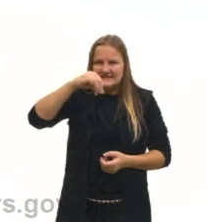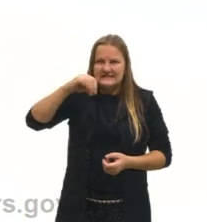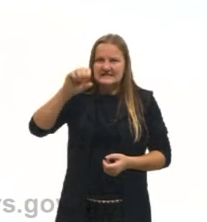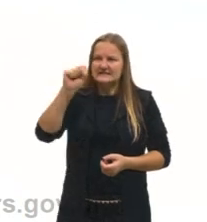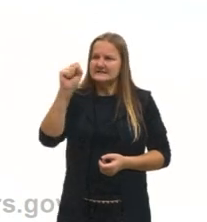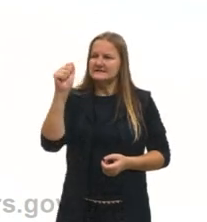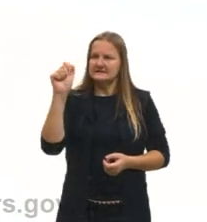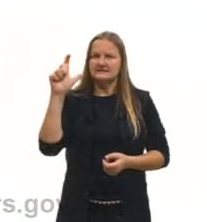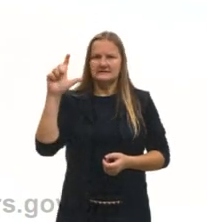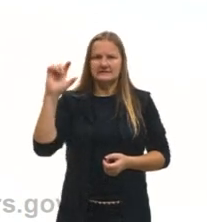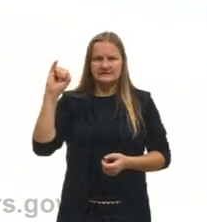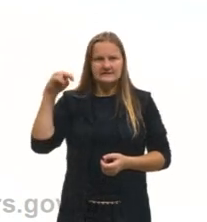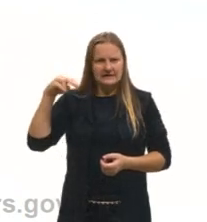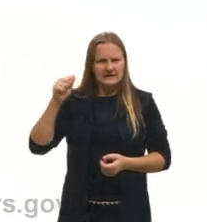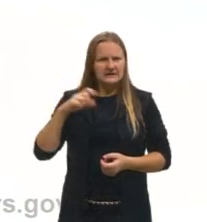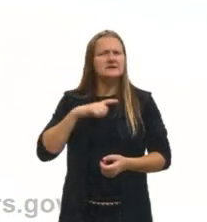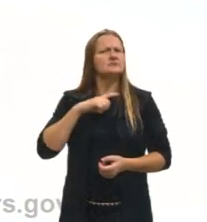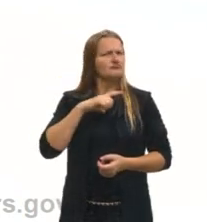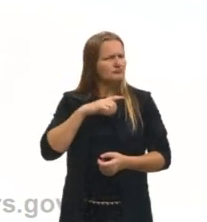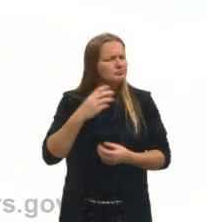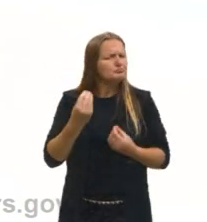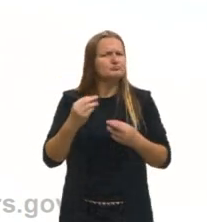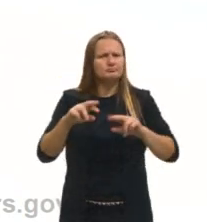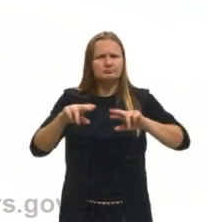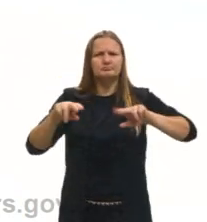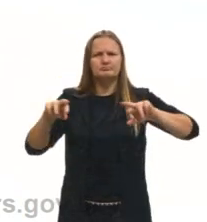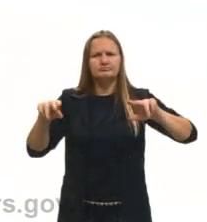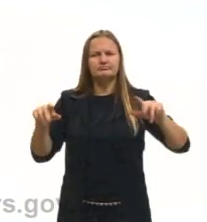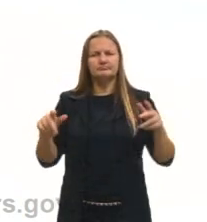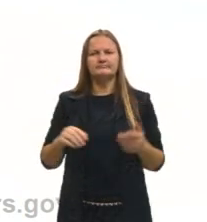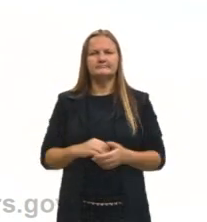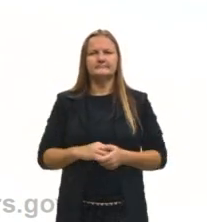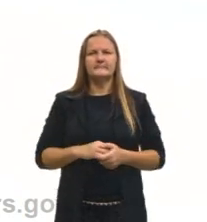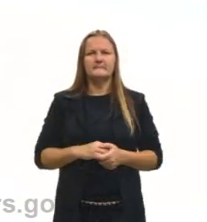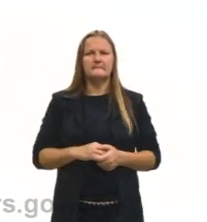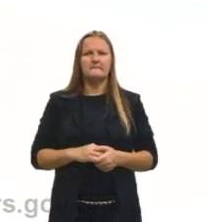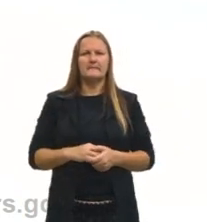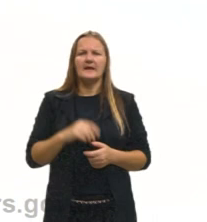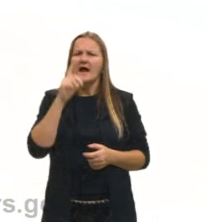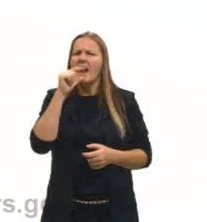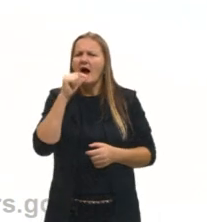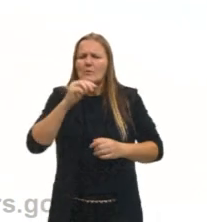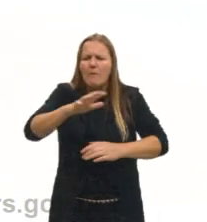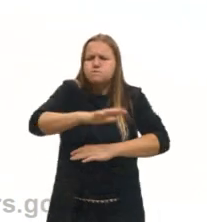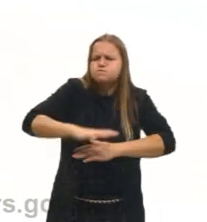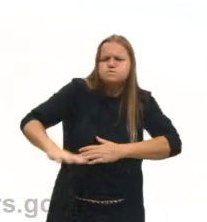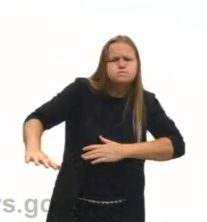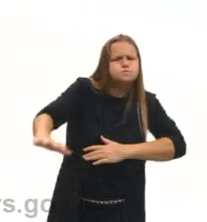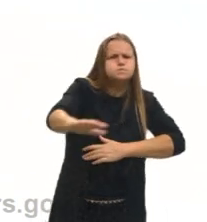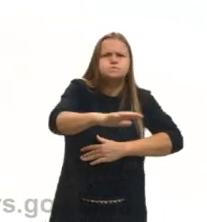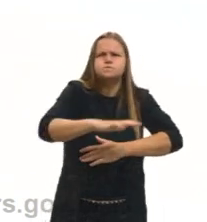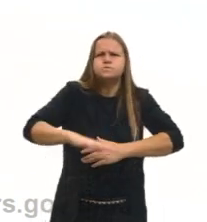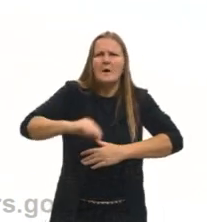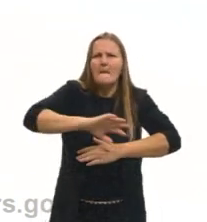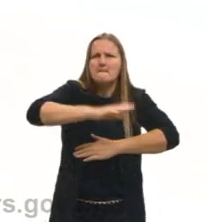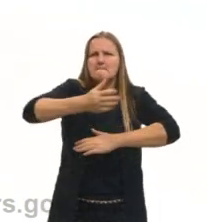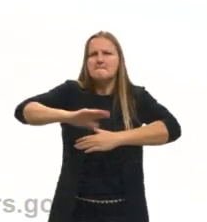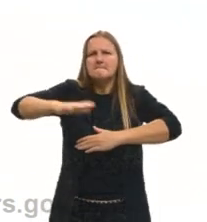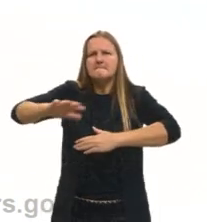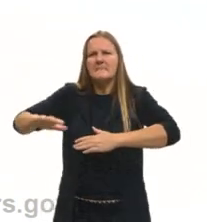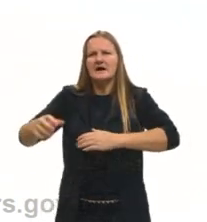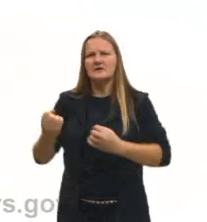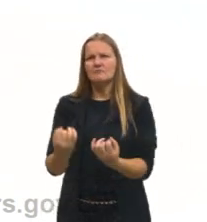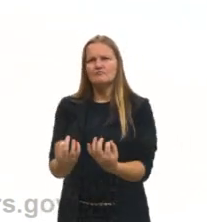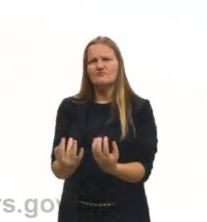de obtenção do sal marinho, eles fazem uma grande retenção de água e através da